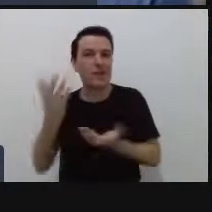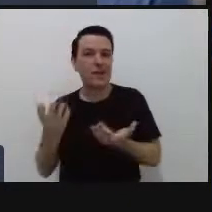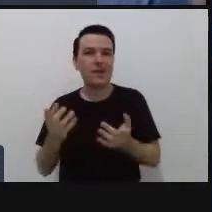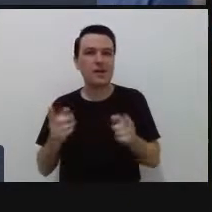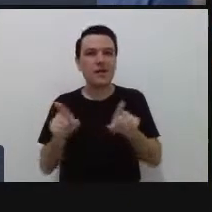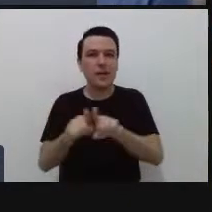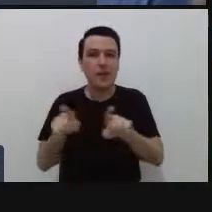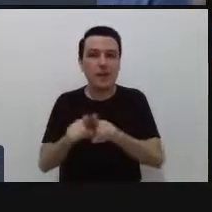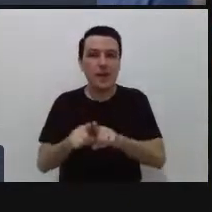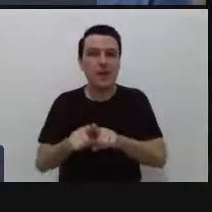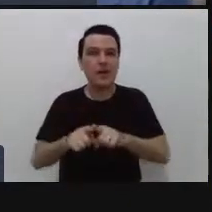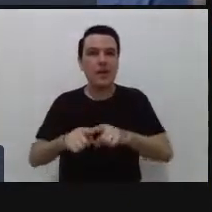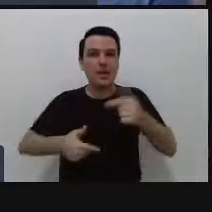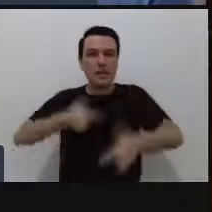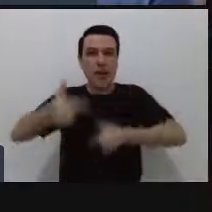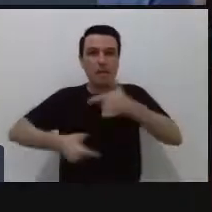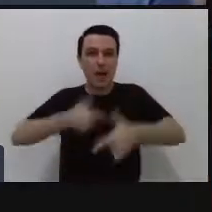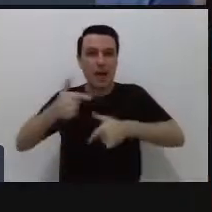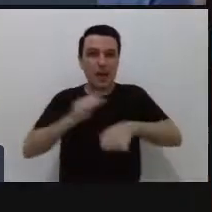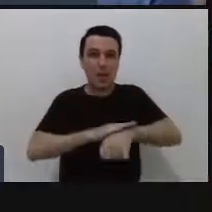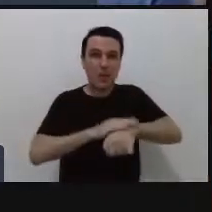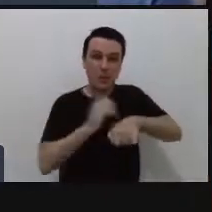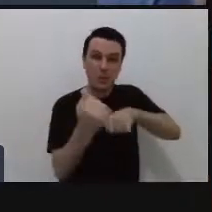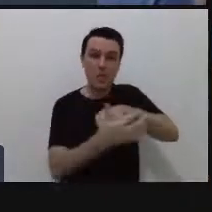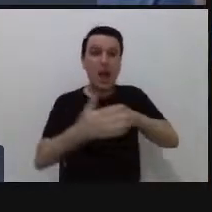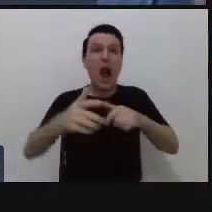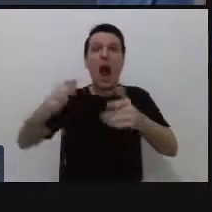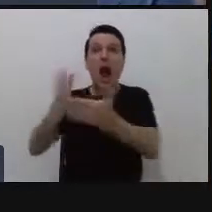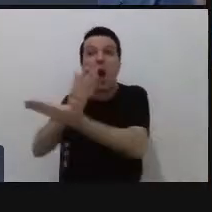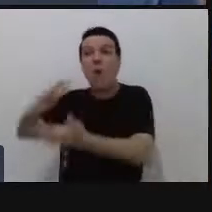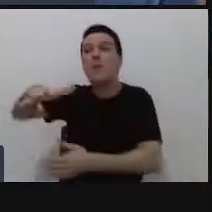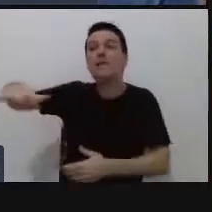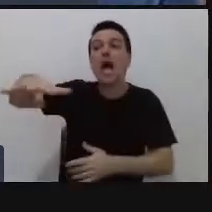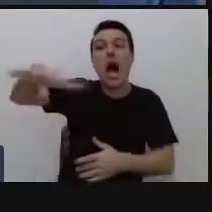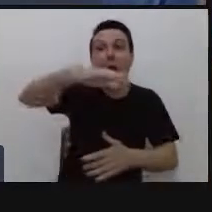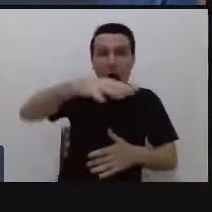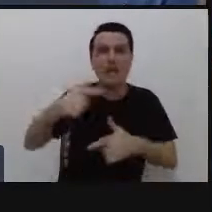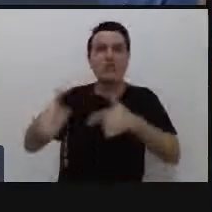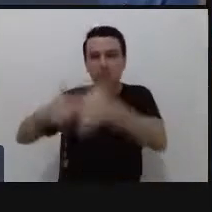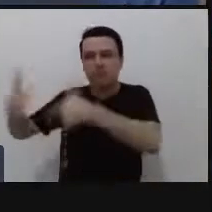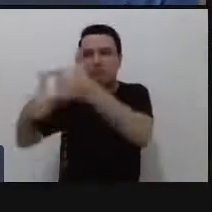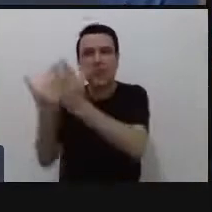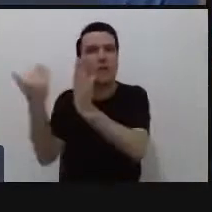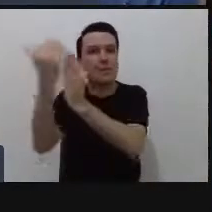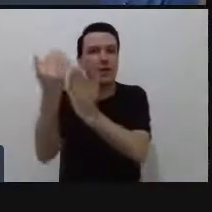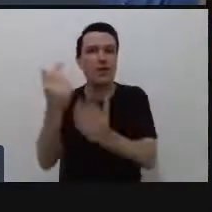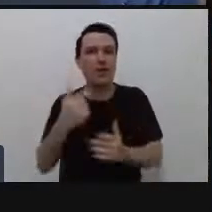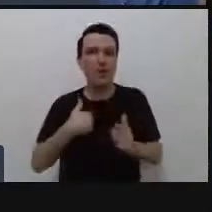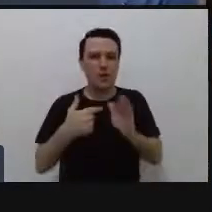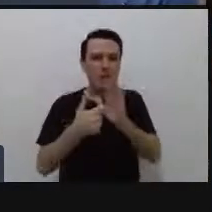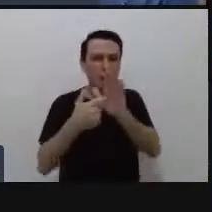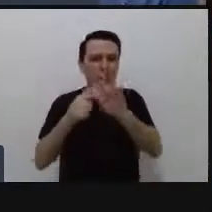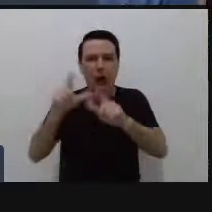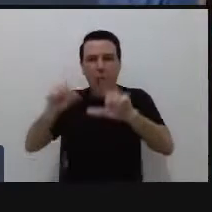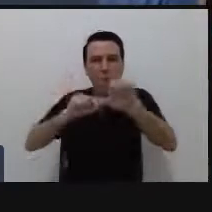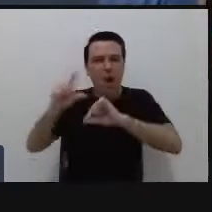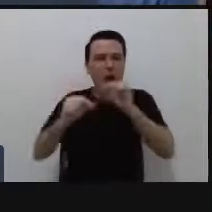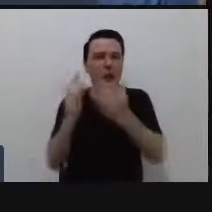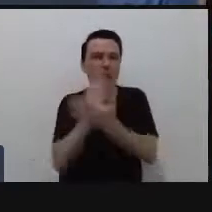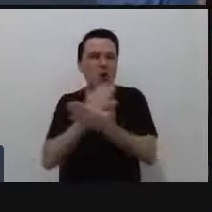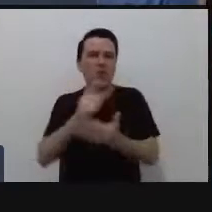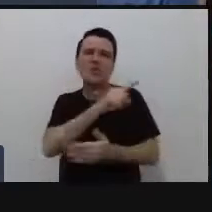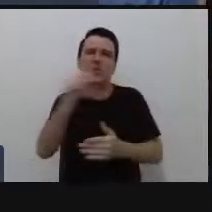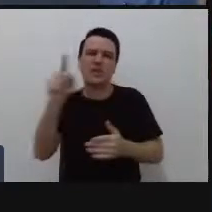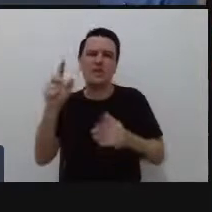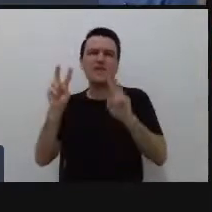produtividade na pandemia aumentando em algumas áreas. Aqui eu vou trazer só algumas iniciativas inovadoras, vocês devem ter visto várias manchetes,